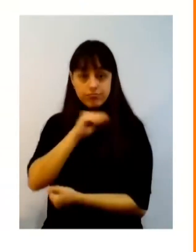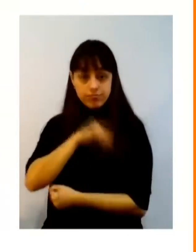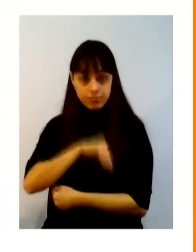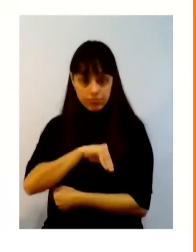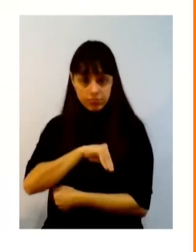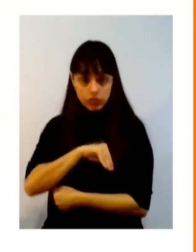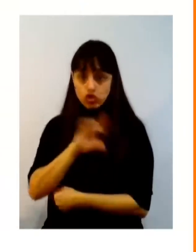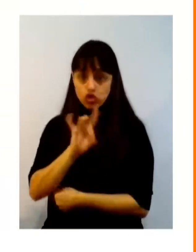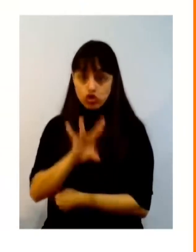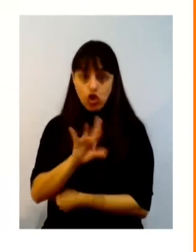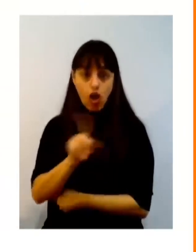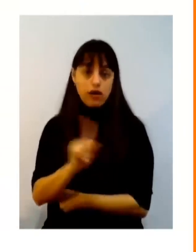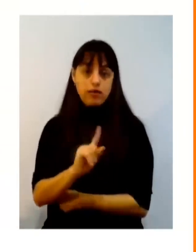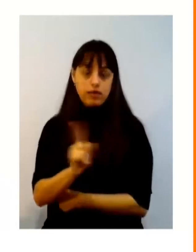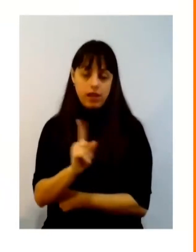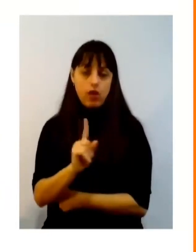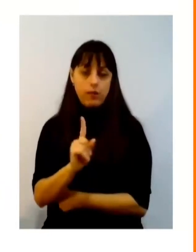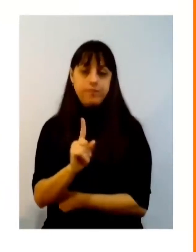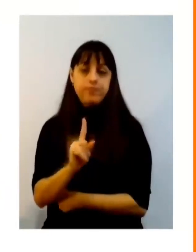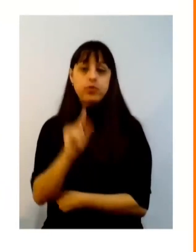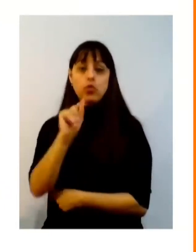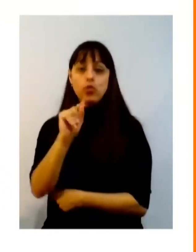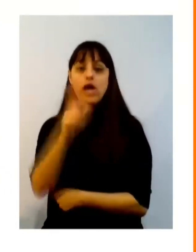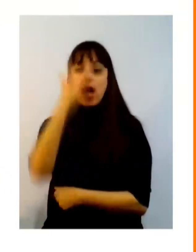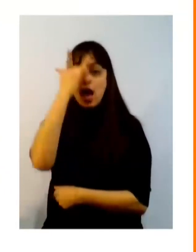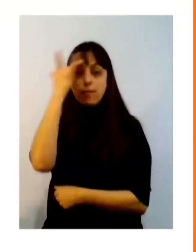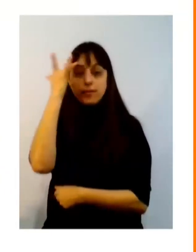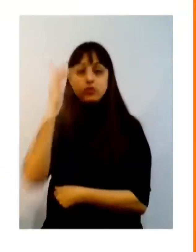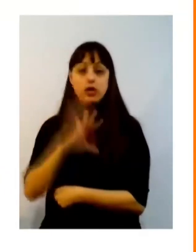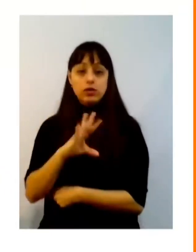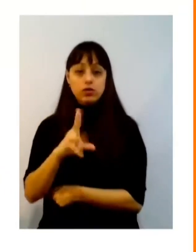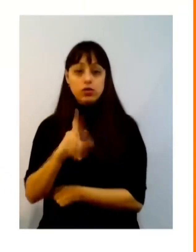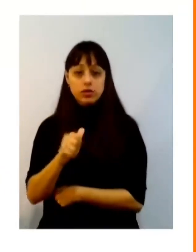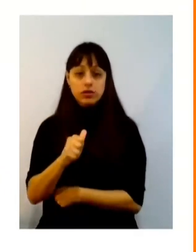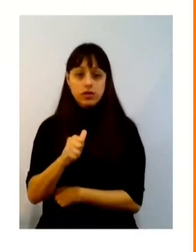que a gente propunha de colocar as pessoas tudo no mesmo lugar mas nesse